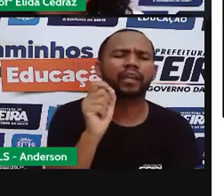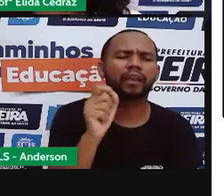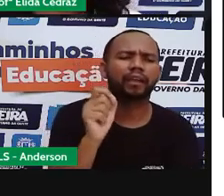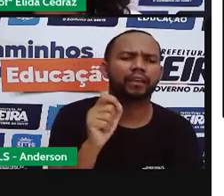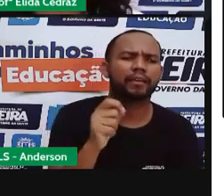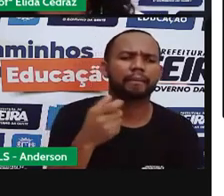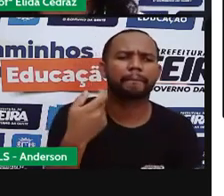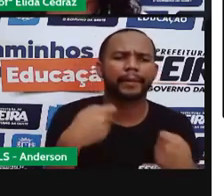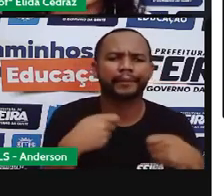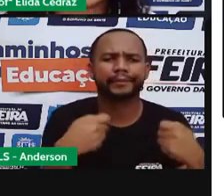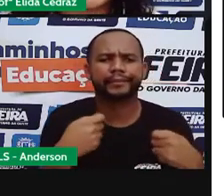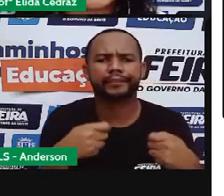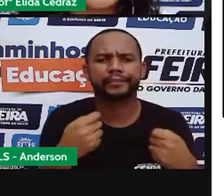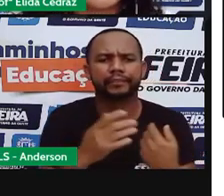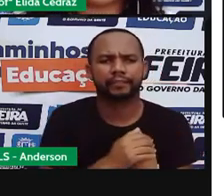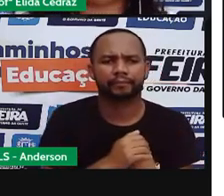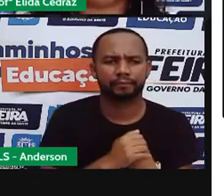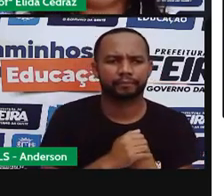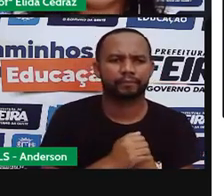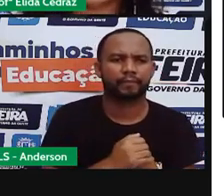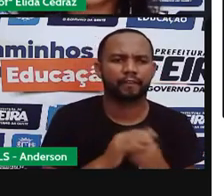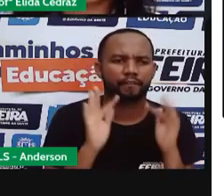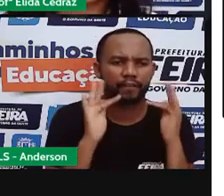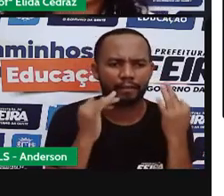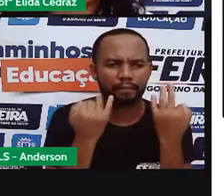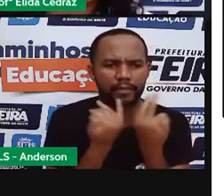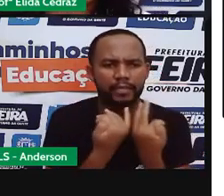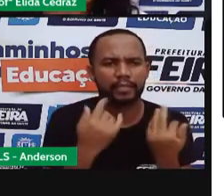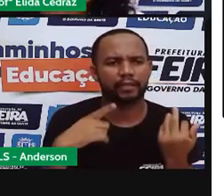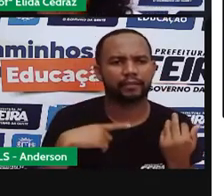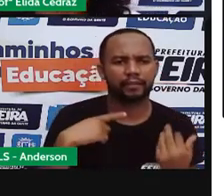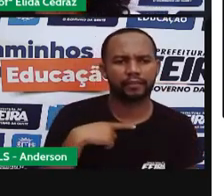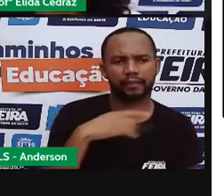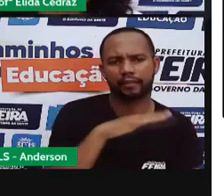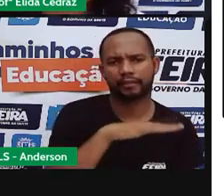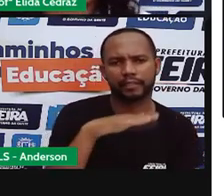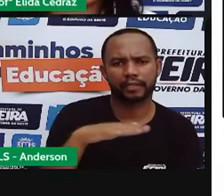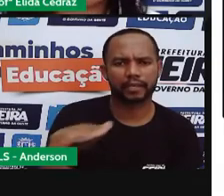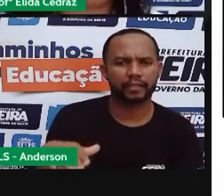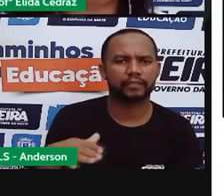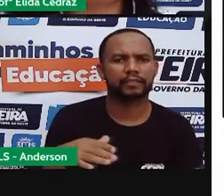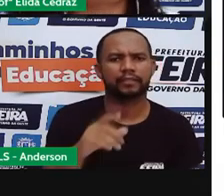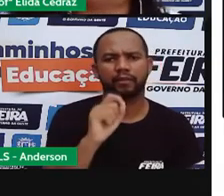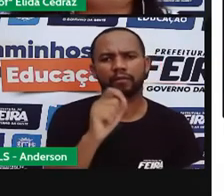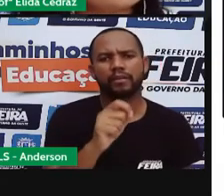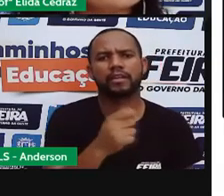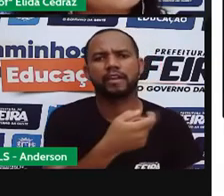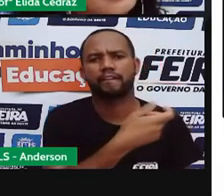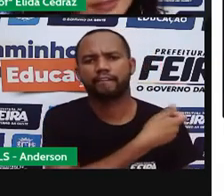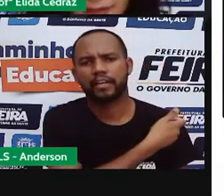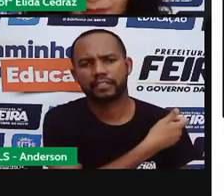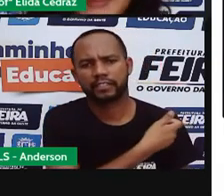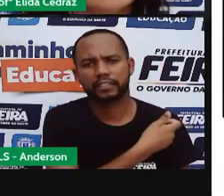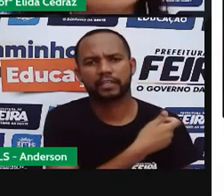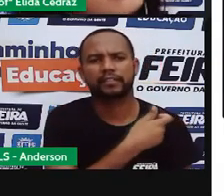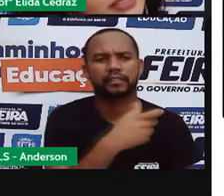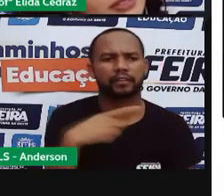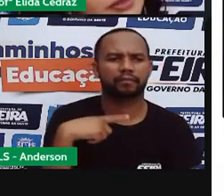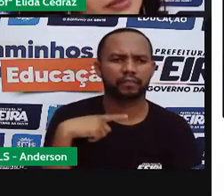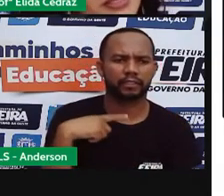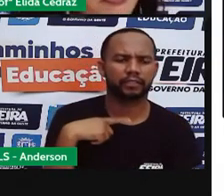convencido por esse cartaz? As famílias que têm crianças naquela idade para período de vacinação.